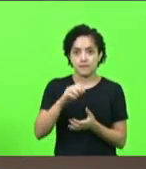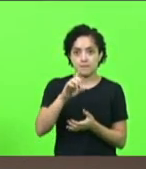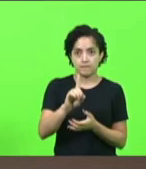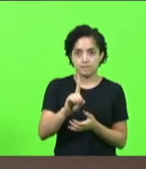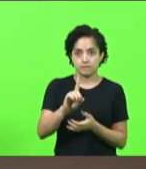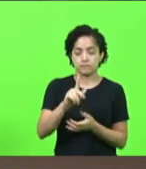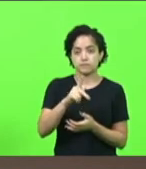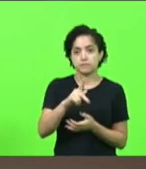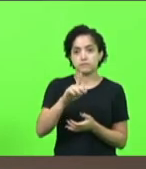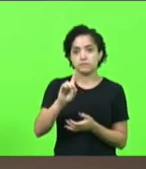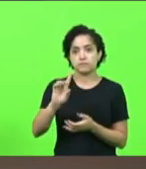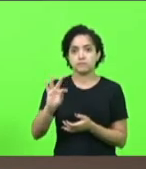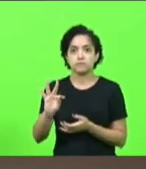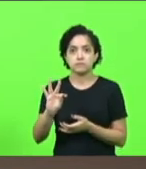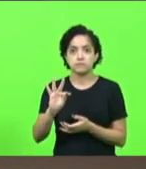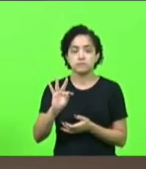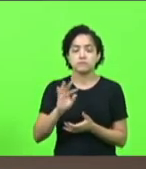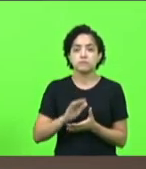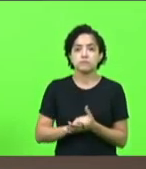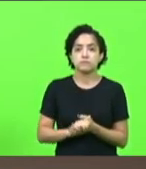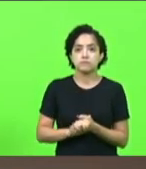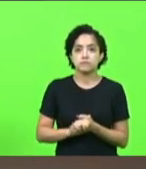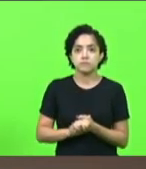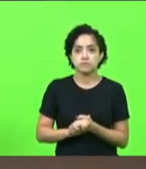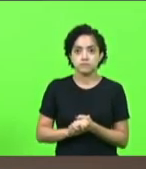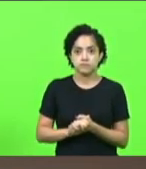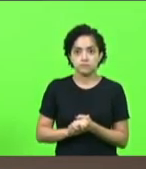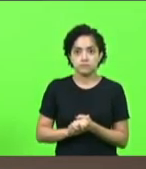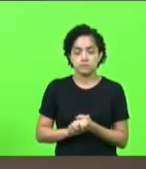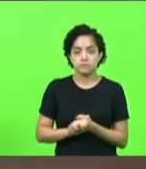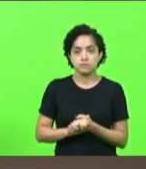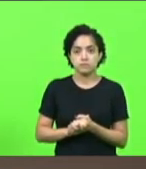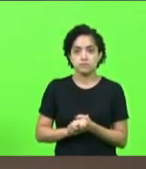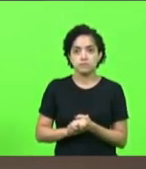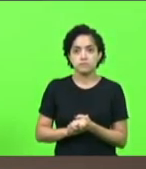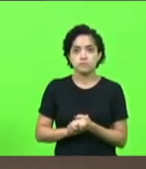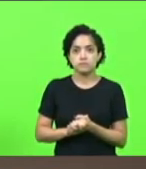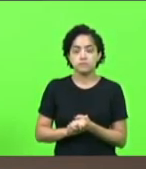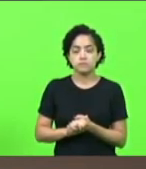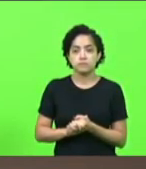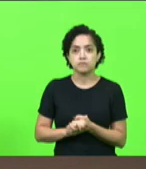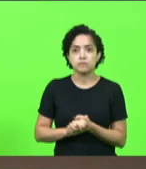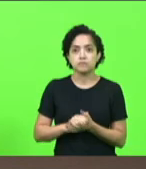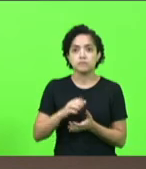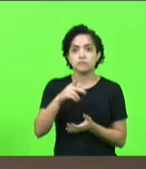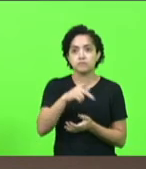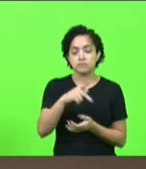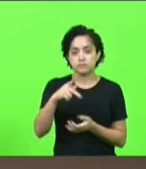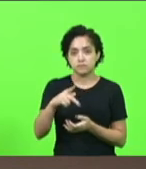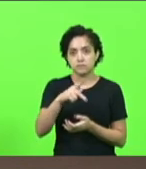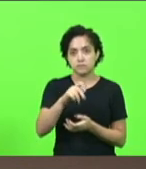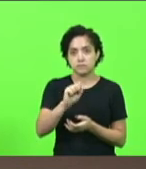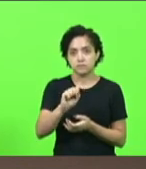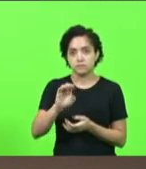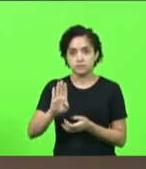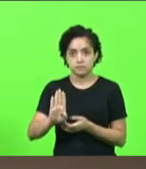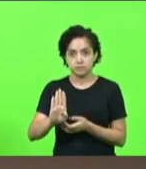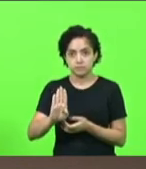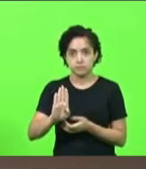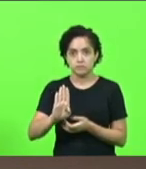psdb republicanos não quero uso da palavra bloco pp psb